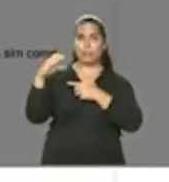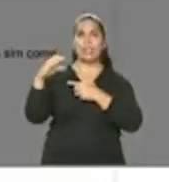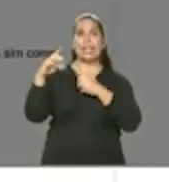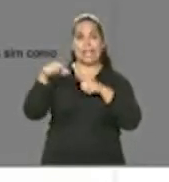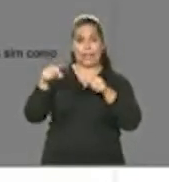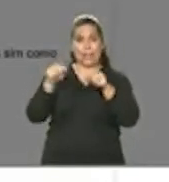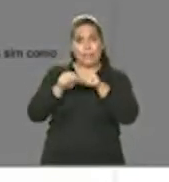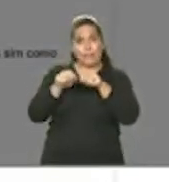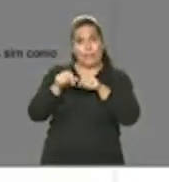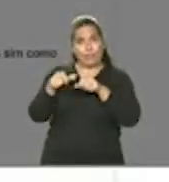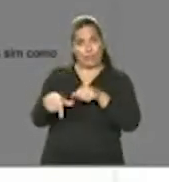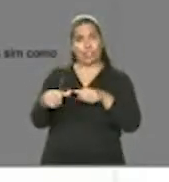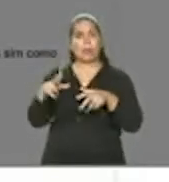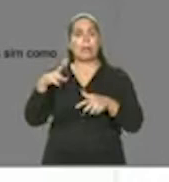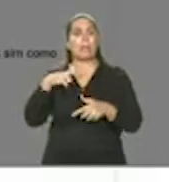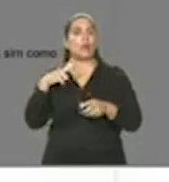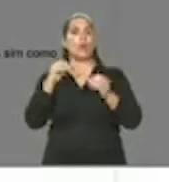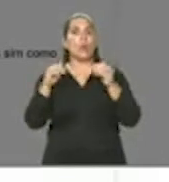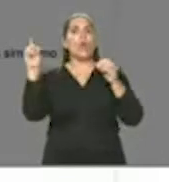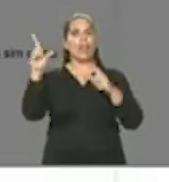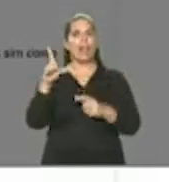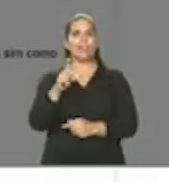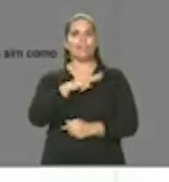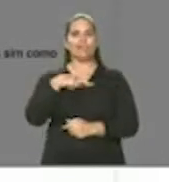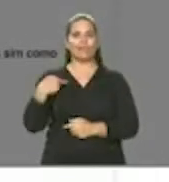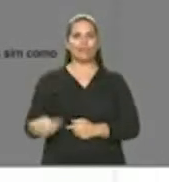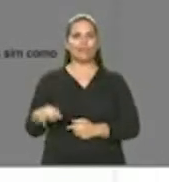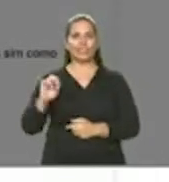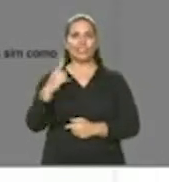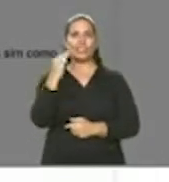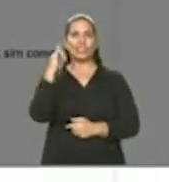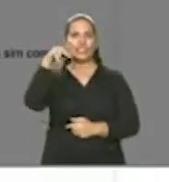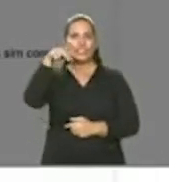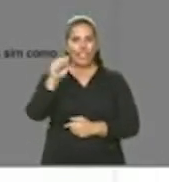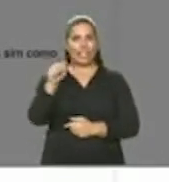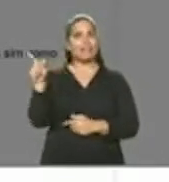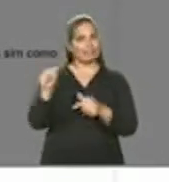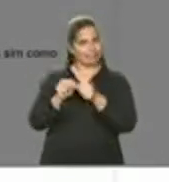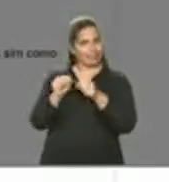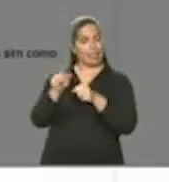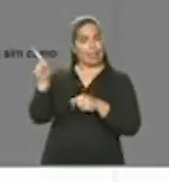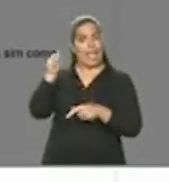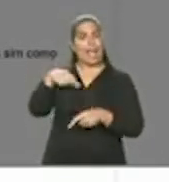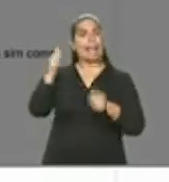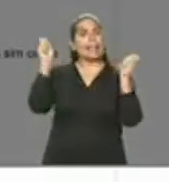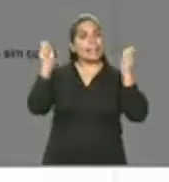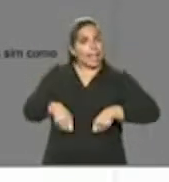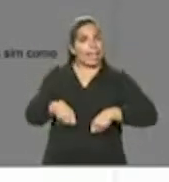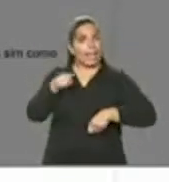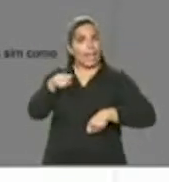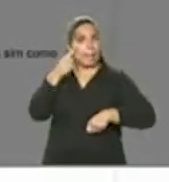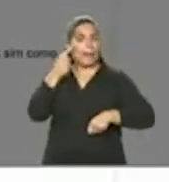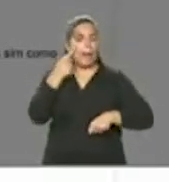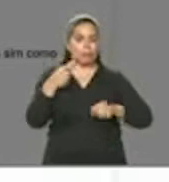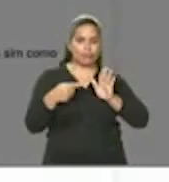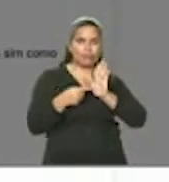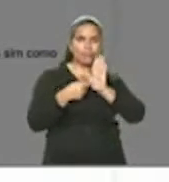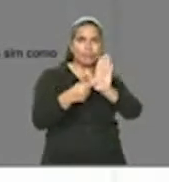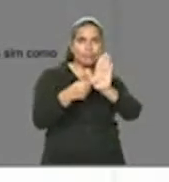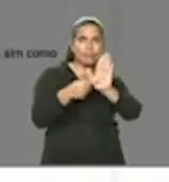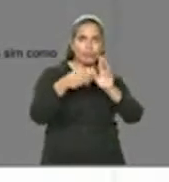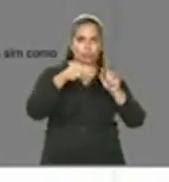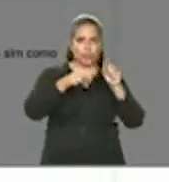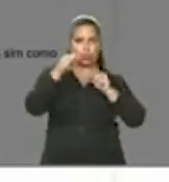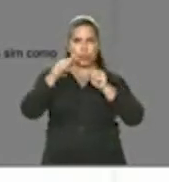aplicada, em particular, na China. E o que é importante dele é que ele é capaz de traçar não só a população